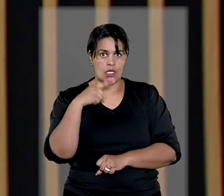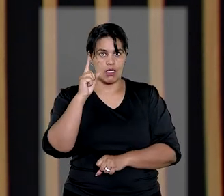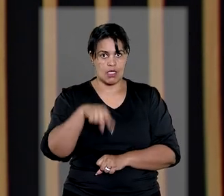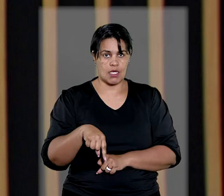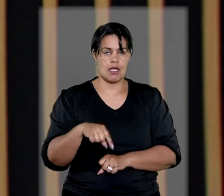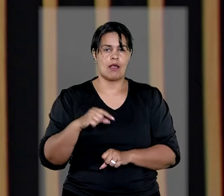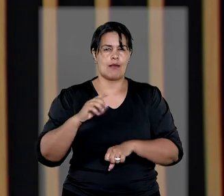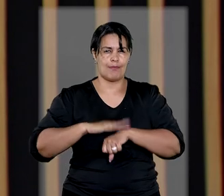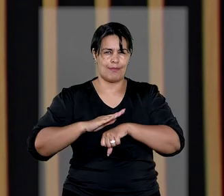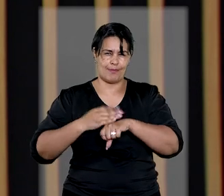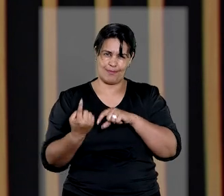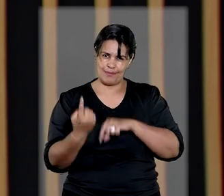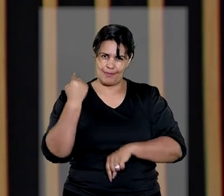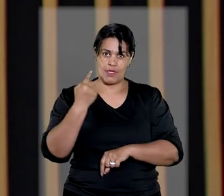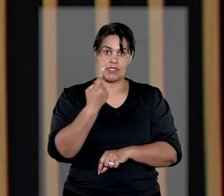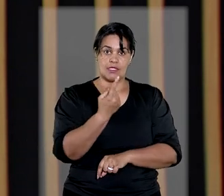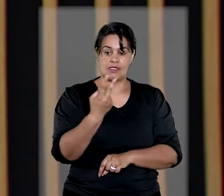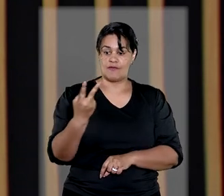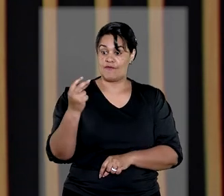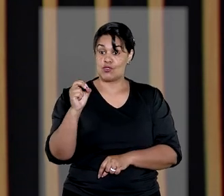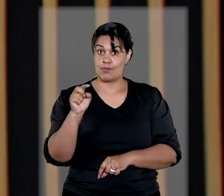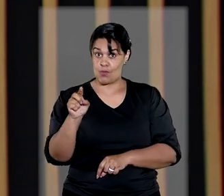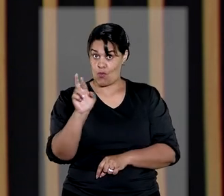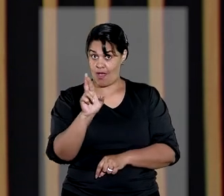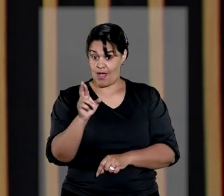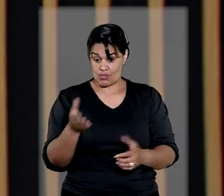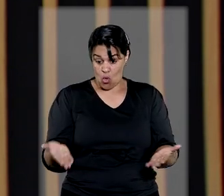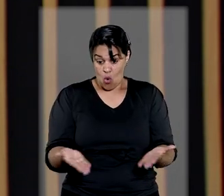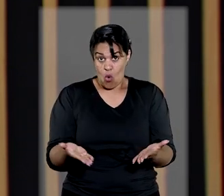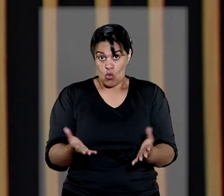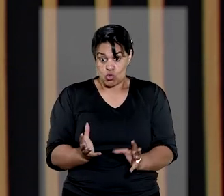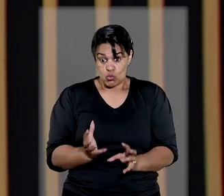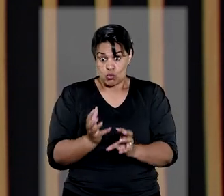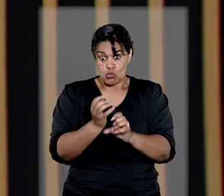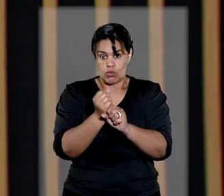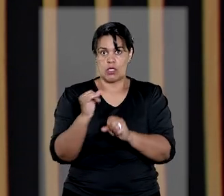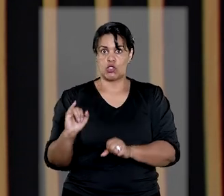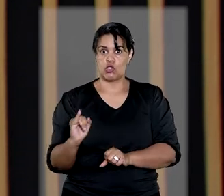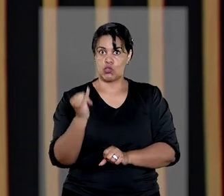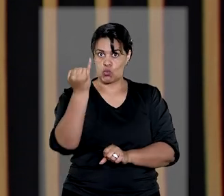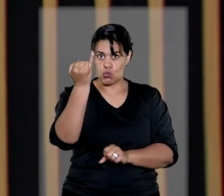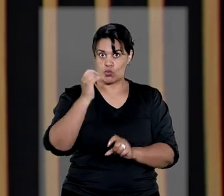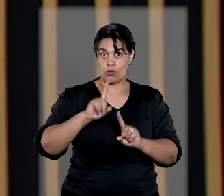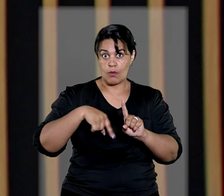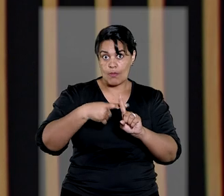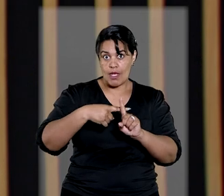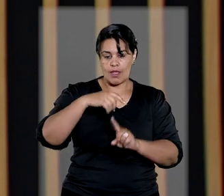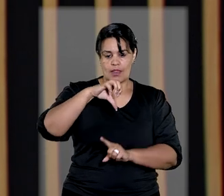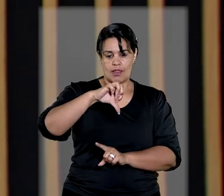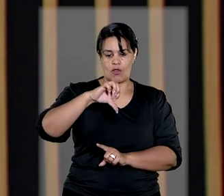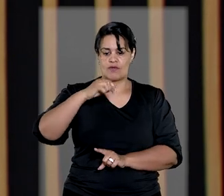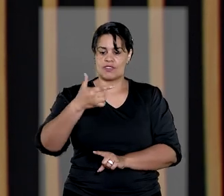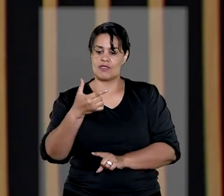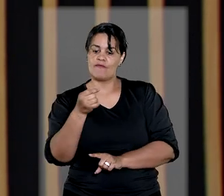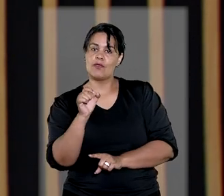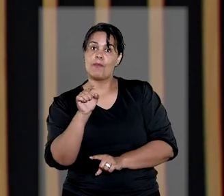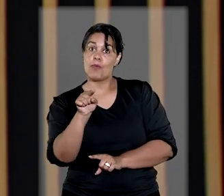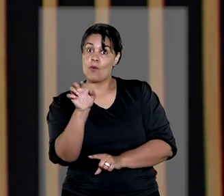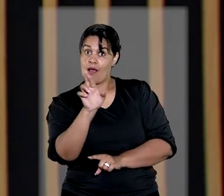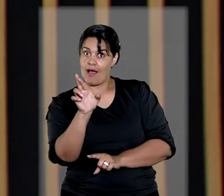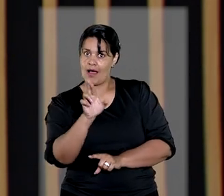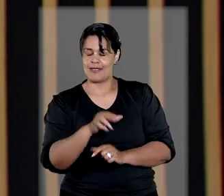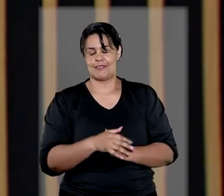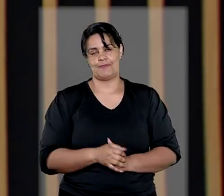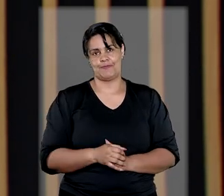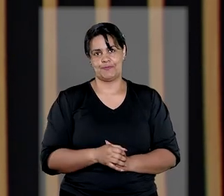estipulados na época em R 120 mil, valor que atualmente, com juros e correção monetária, é de R 920 mil.